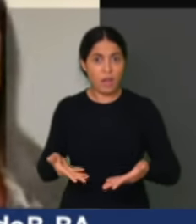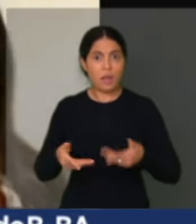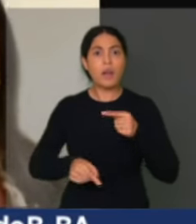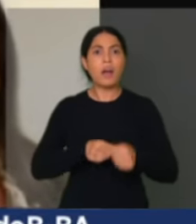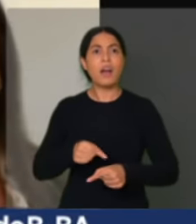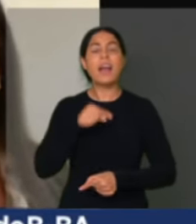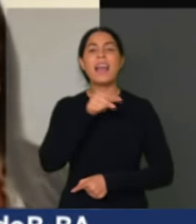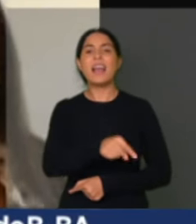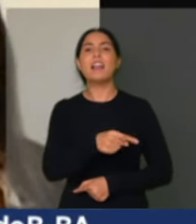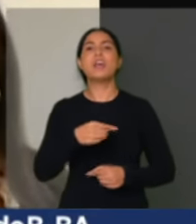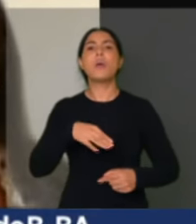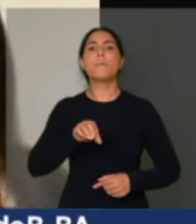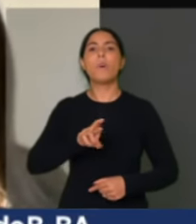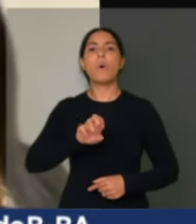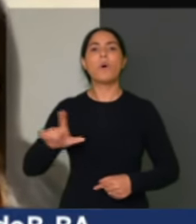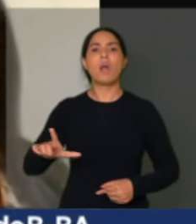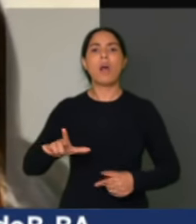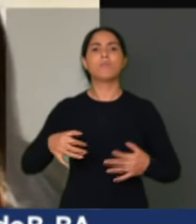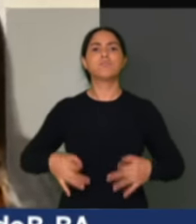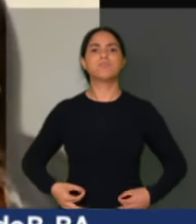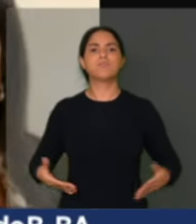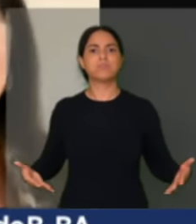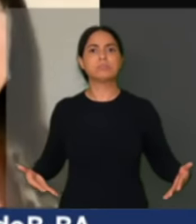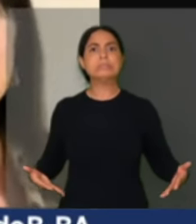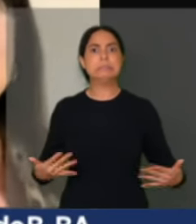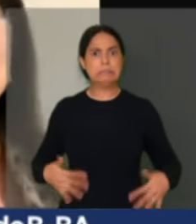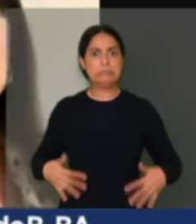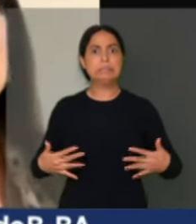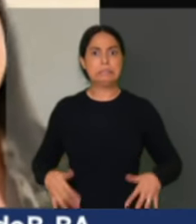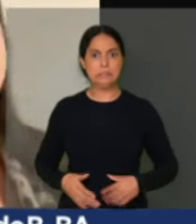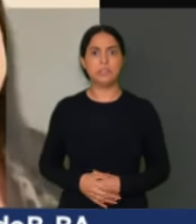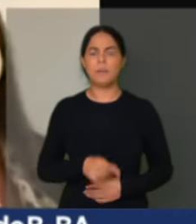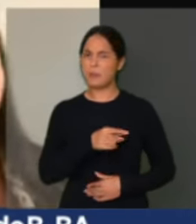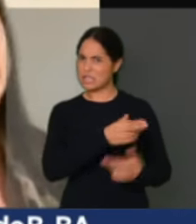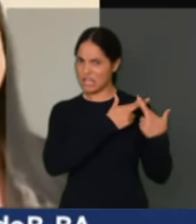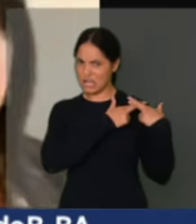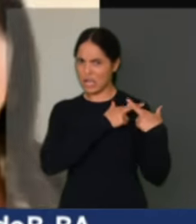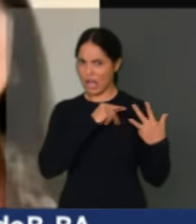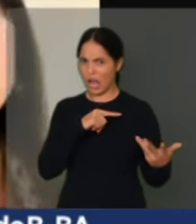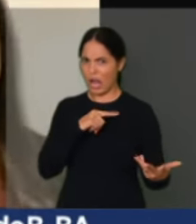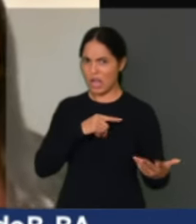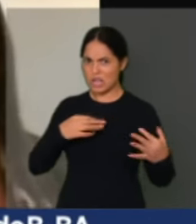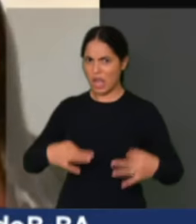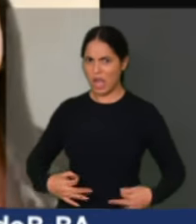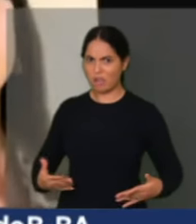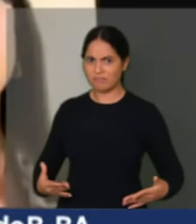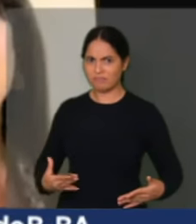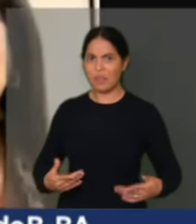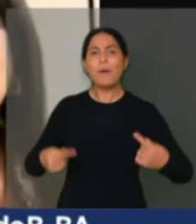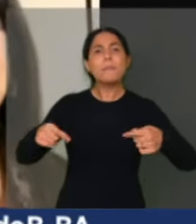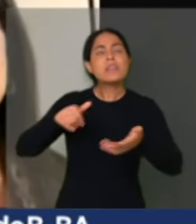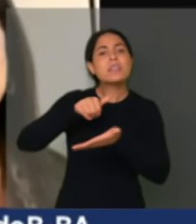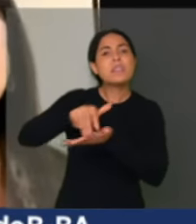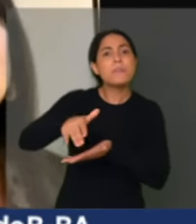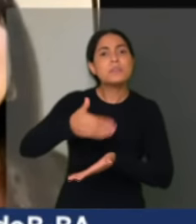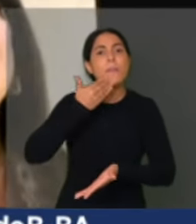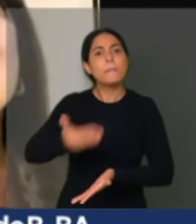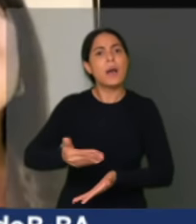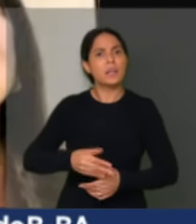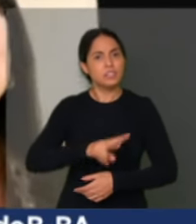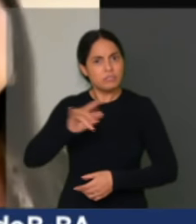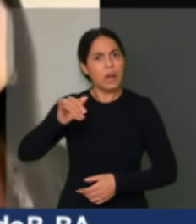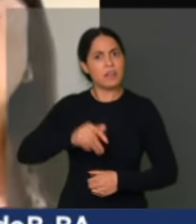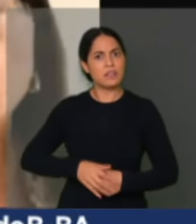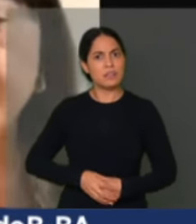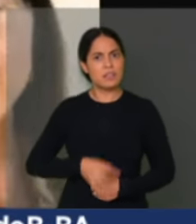moral. se ele tiver responsabilidade consigo mesmo, ele tem que pedir demissão desse cargo, ele não tem